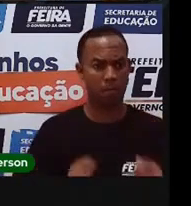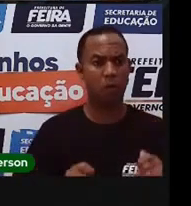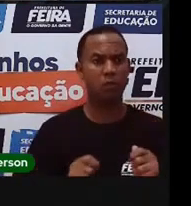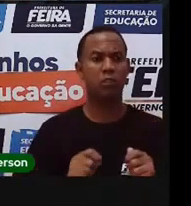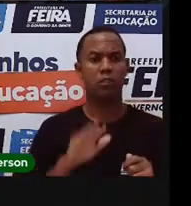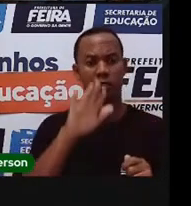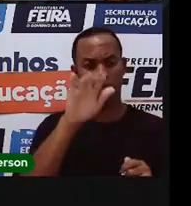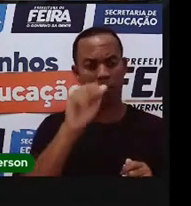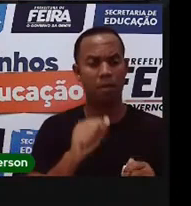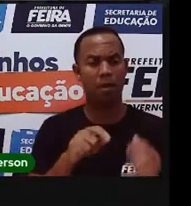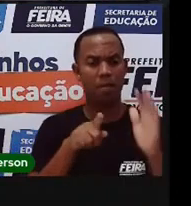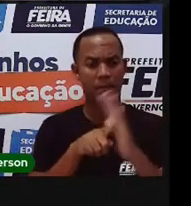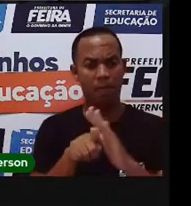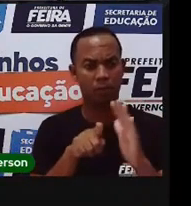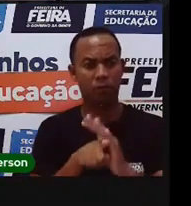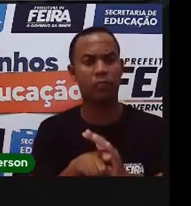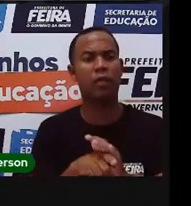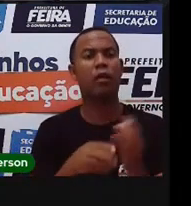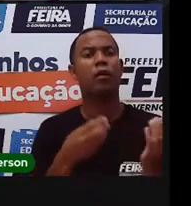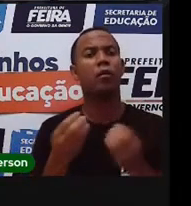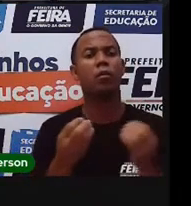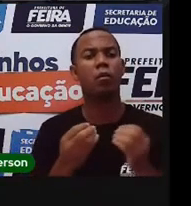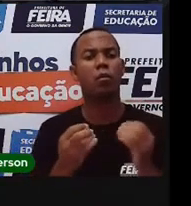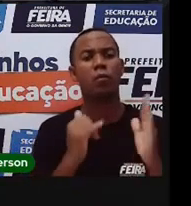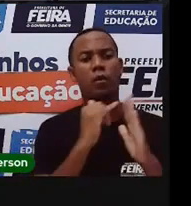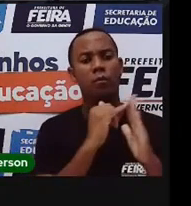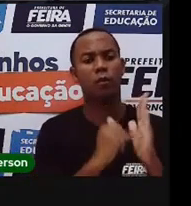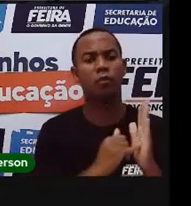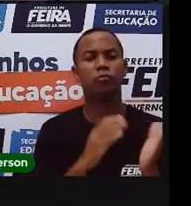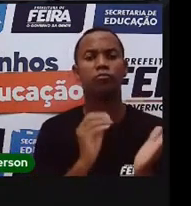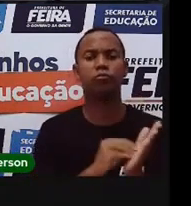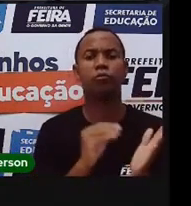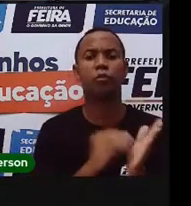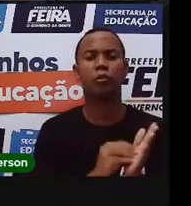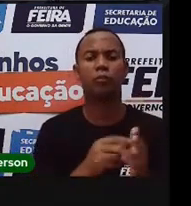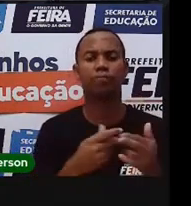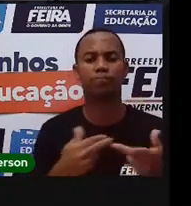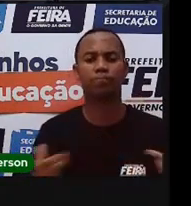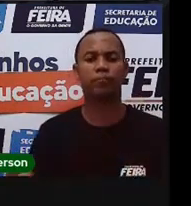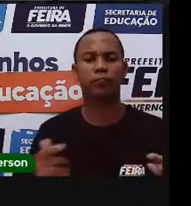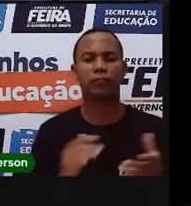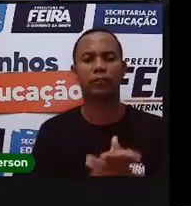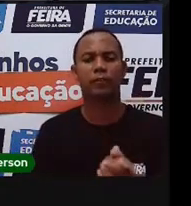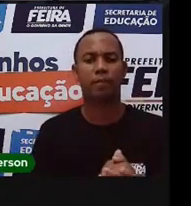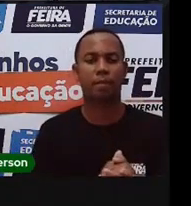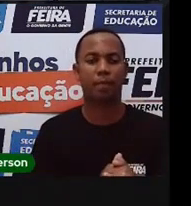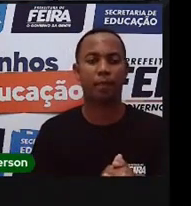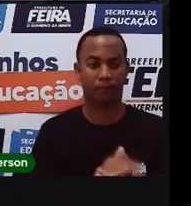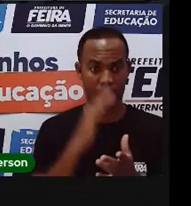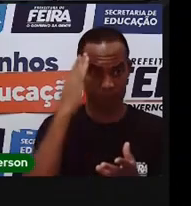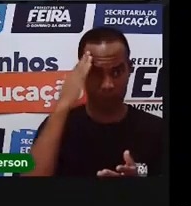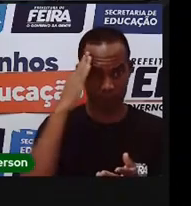pago através dos impostos. Vamos lá. Espero que vocês estejam entendendo. Se não estiverem